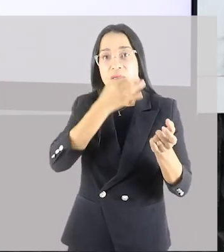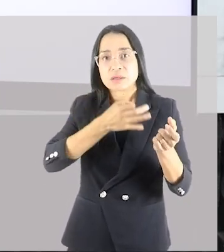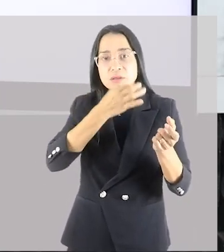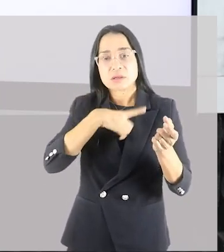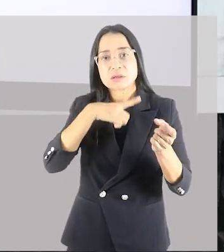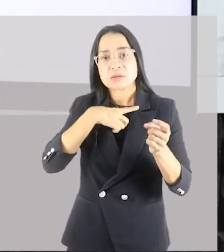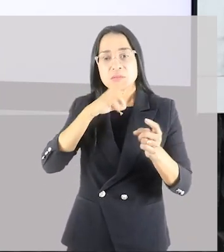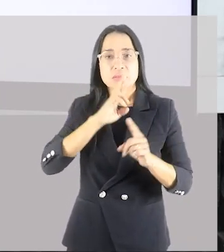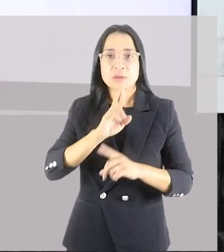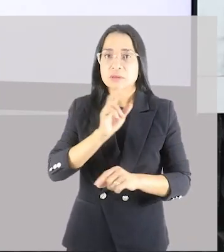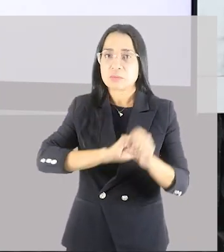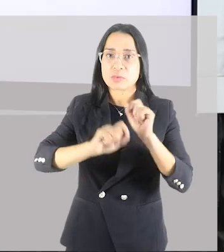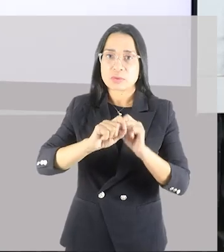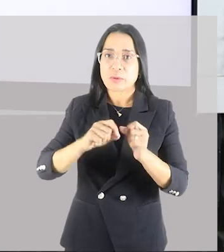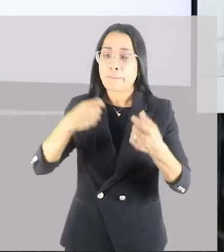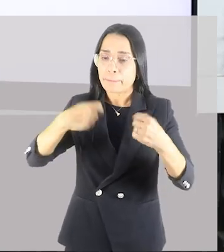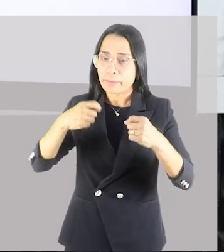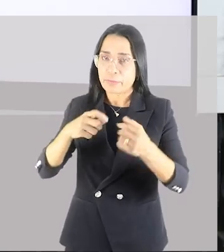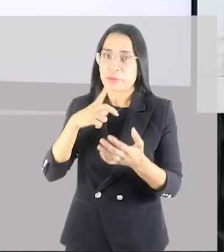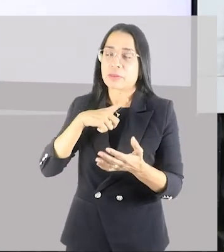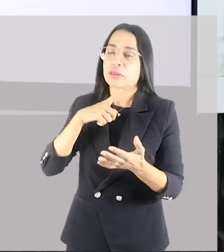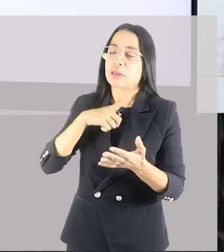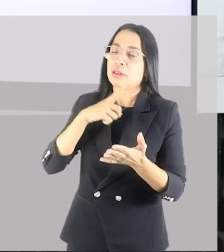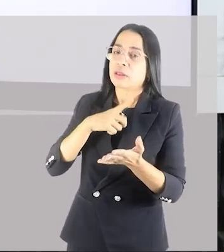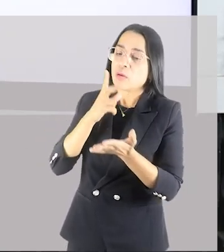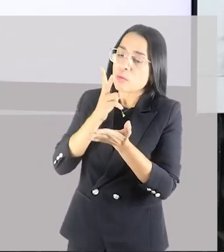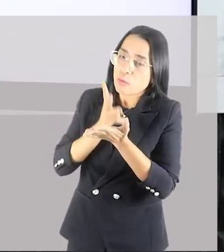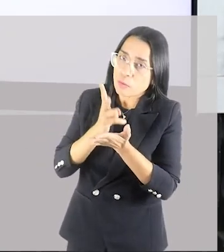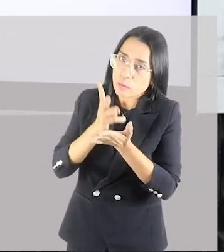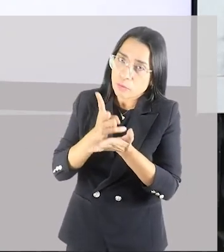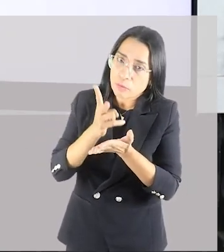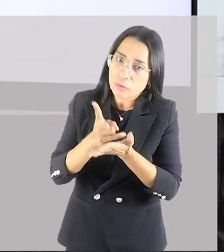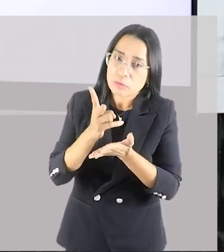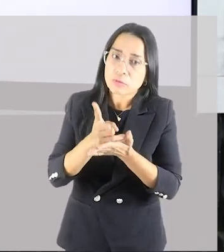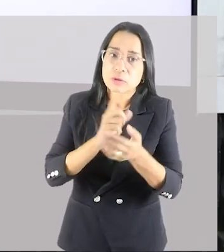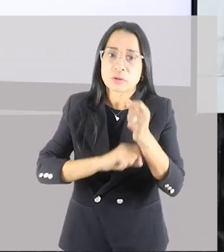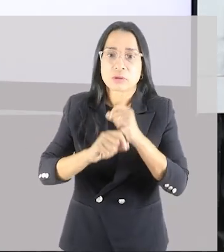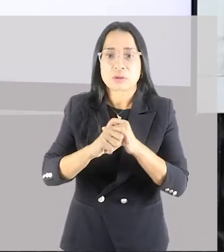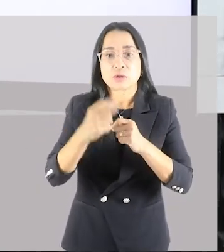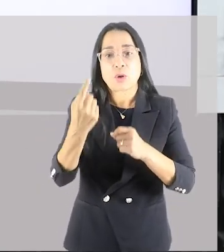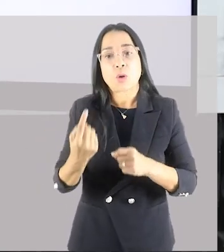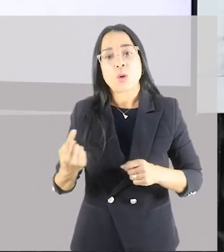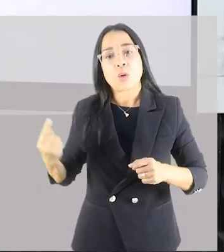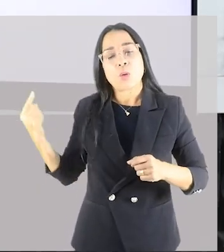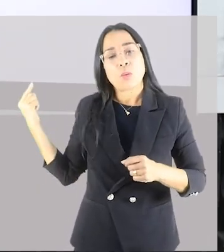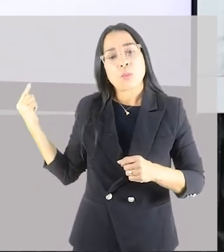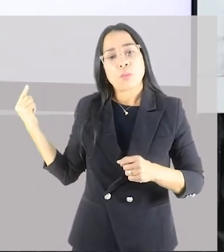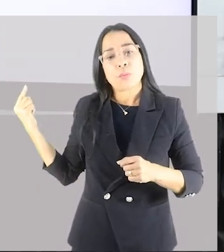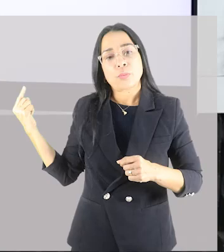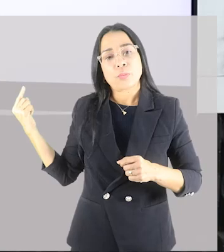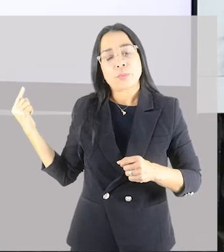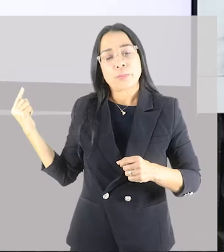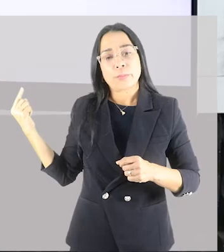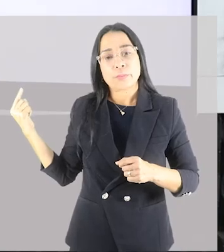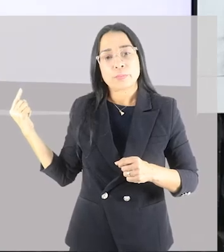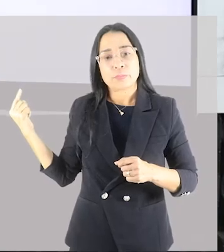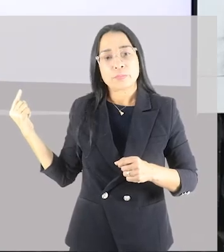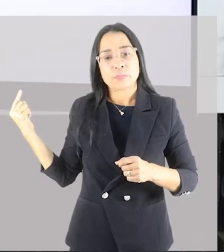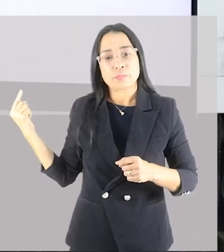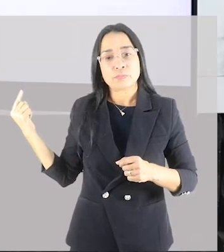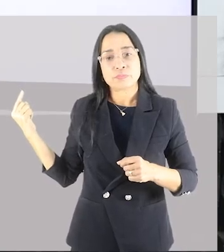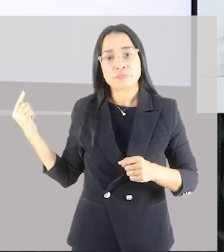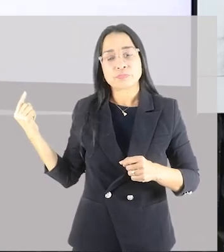ter uma continuidade. O princípio da interdependência é volume e intensidade. Então, de forma bem simples para que a gente entenda,